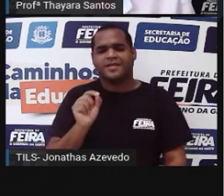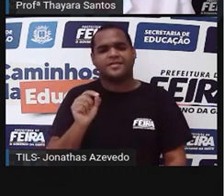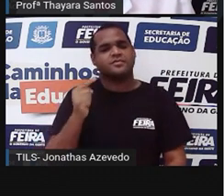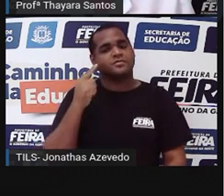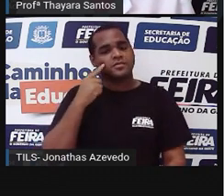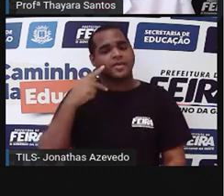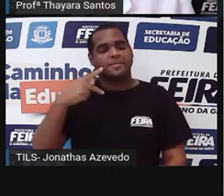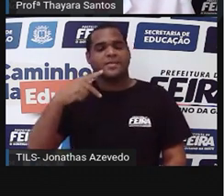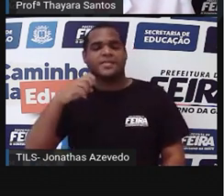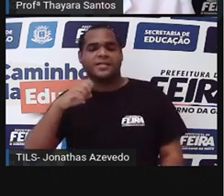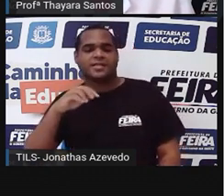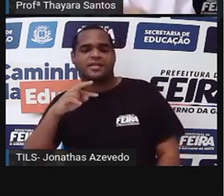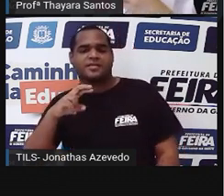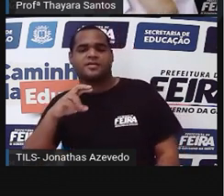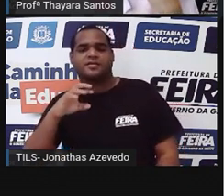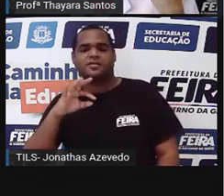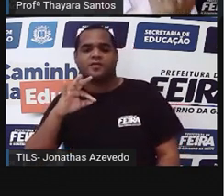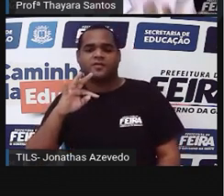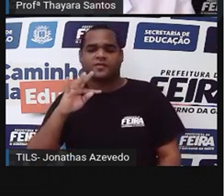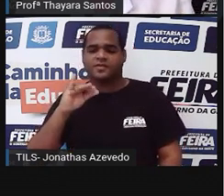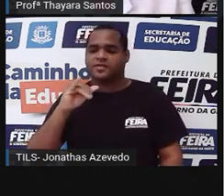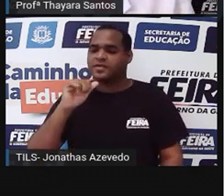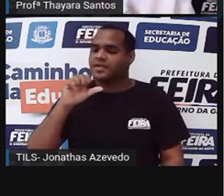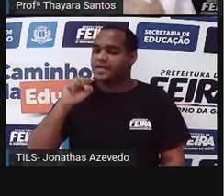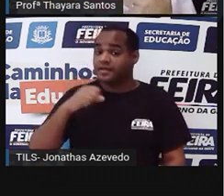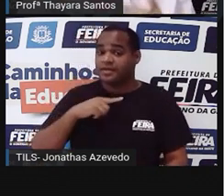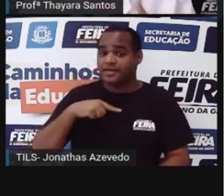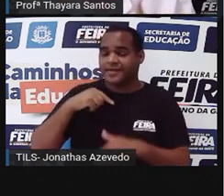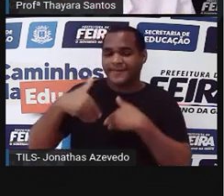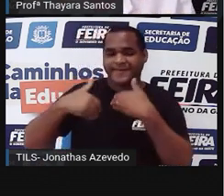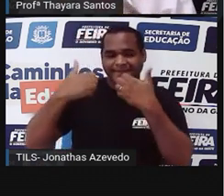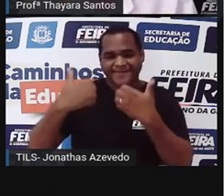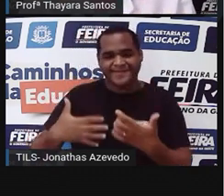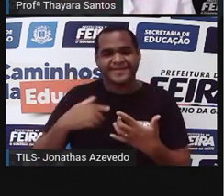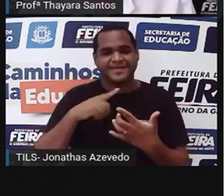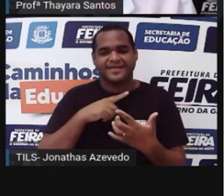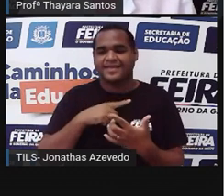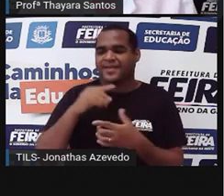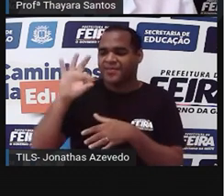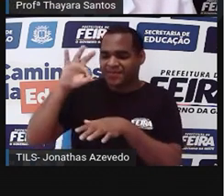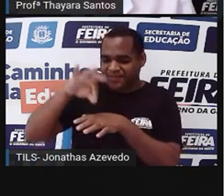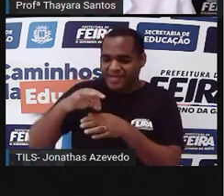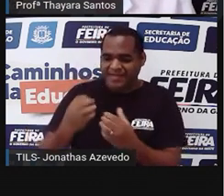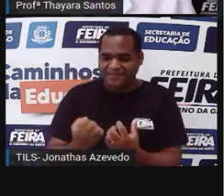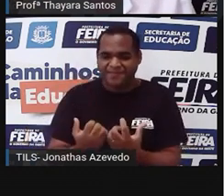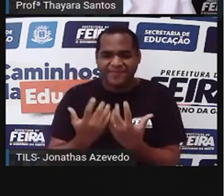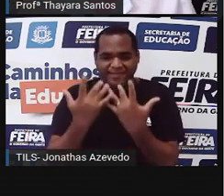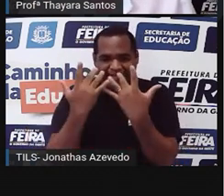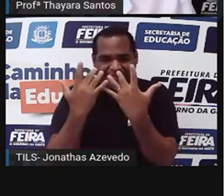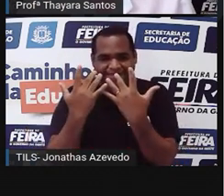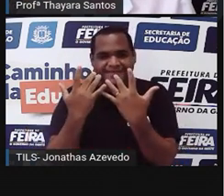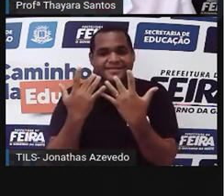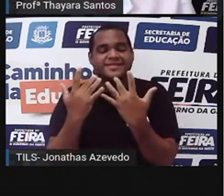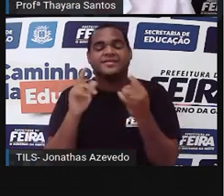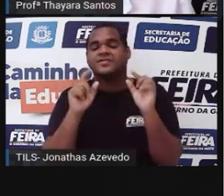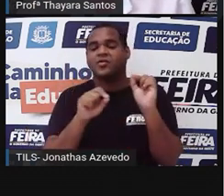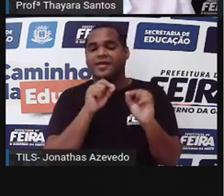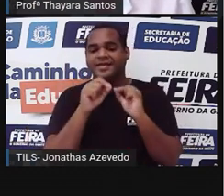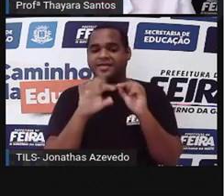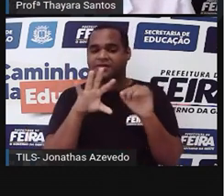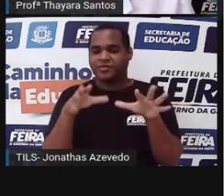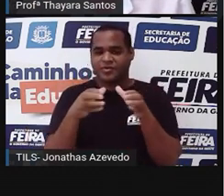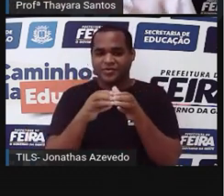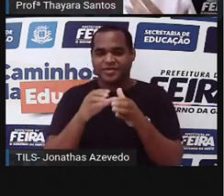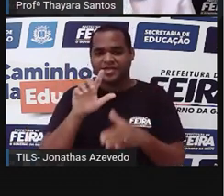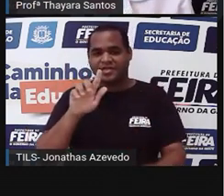pteridófitas. Depois, as plantas começaram a desenvolver sementes. Aí surgiu o próximo grupo,